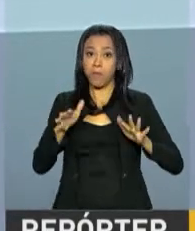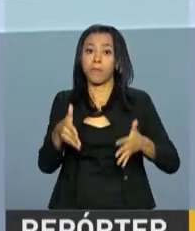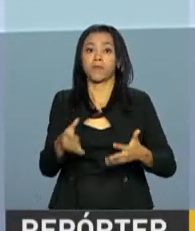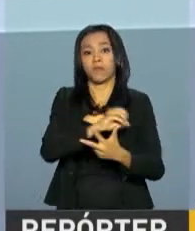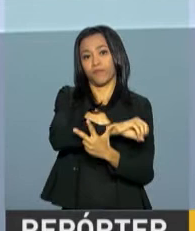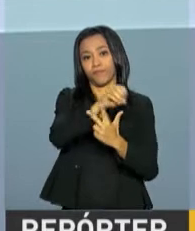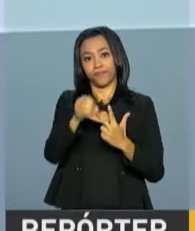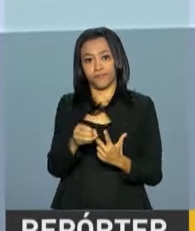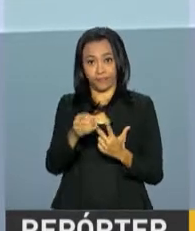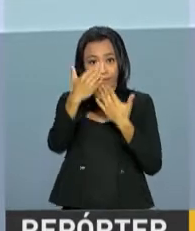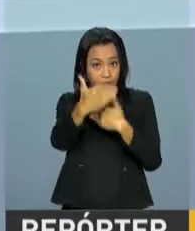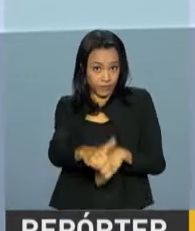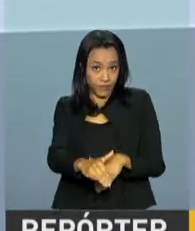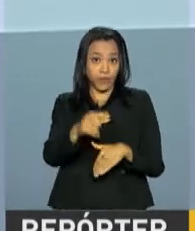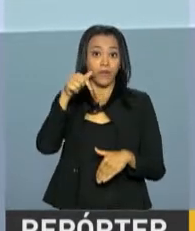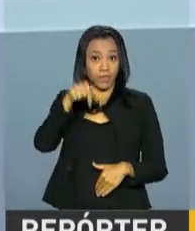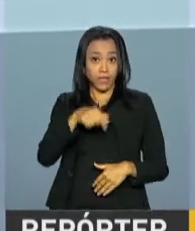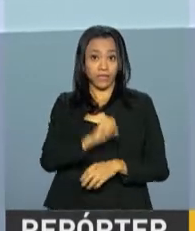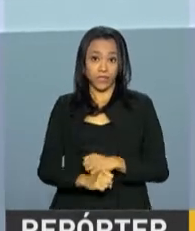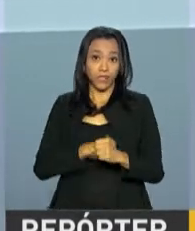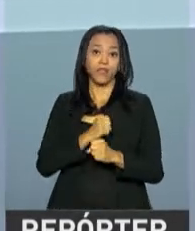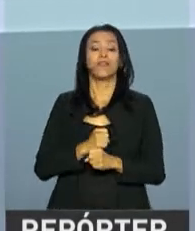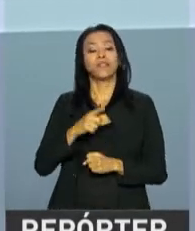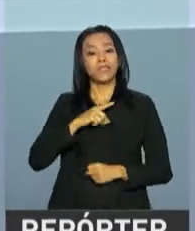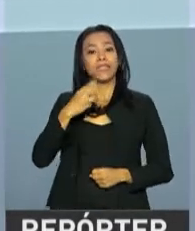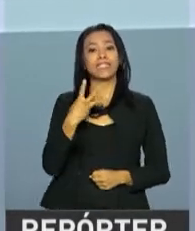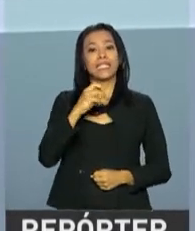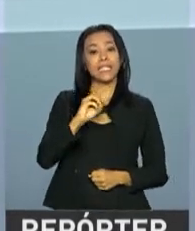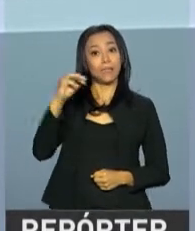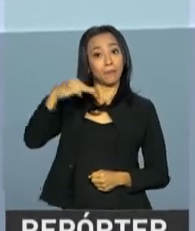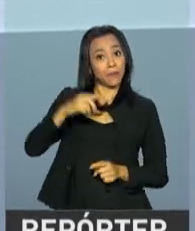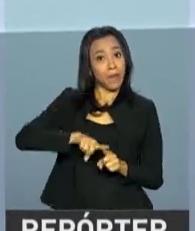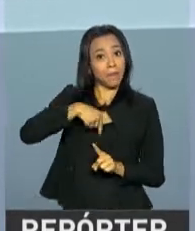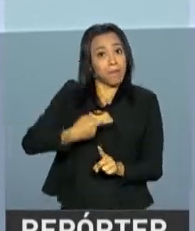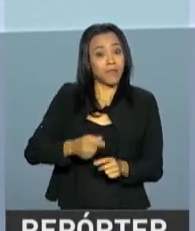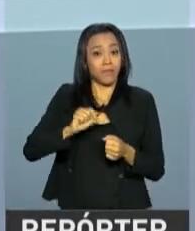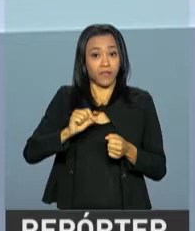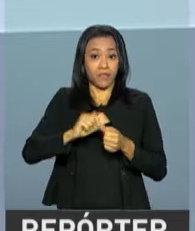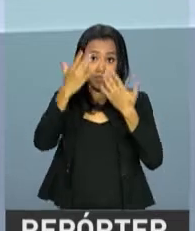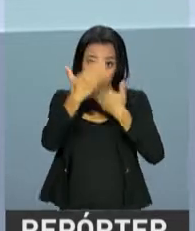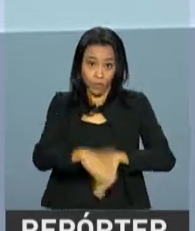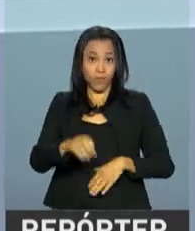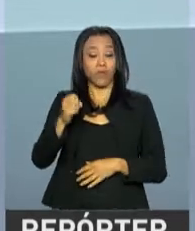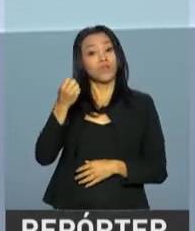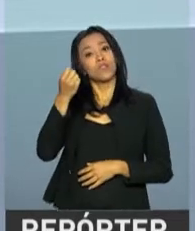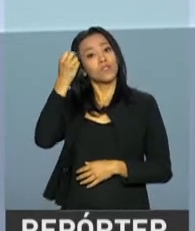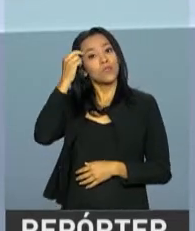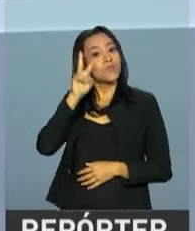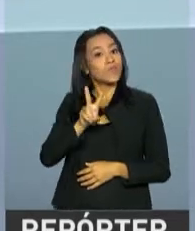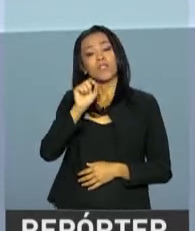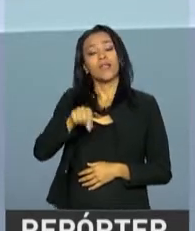exame nacional do ensino médio, o Enem, neste ano, vão ter 30 minutos a mais para fazer a prova do segundo dia, que reúne